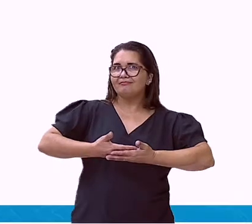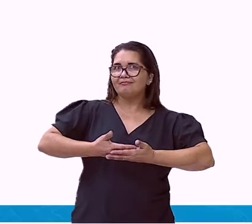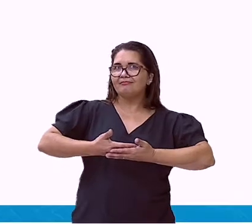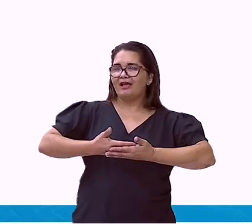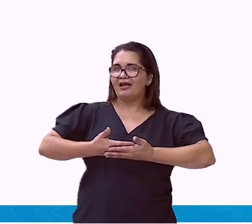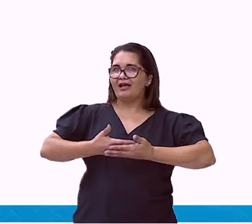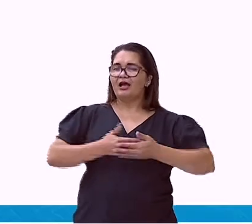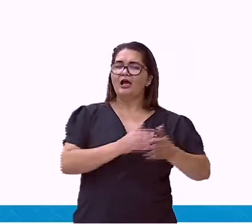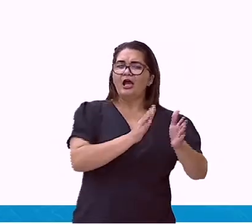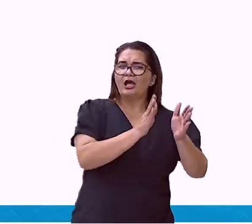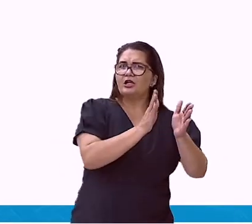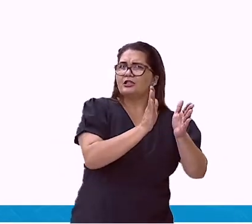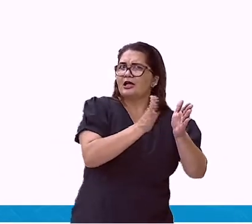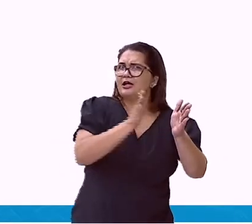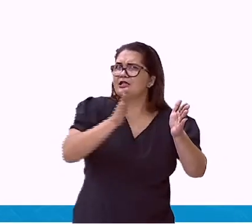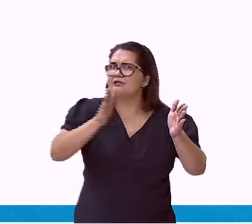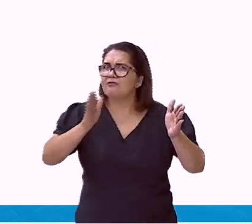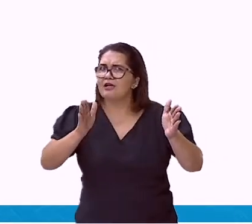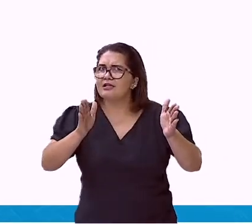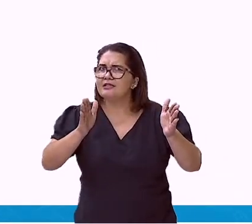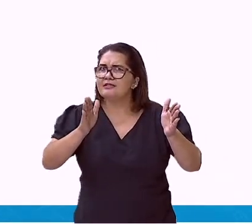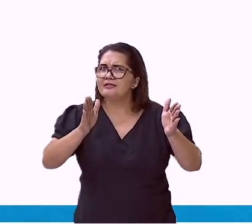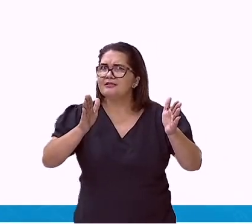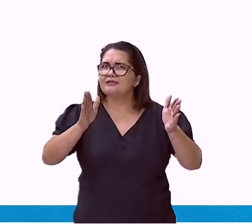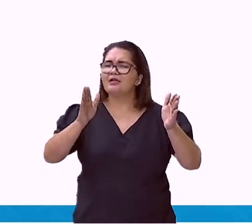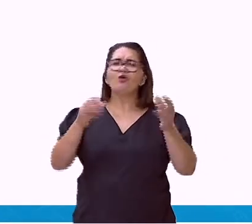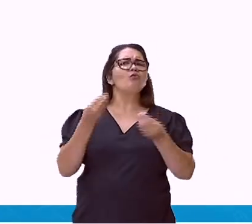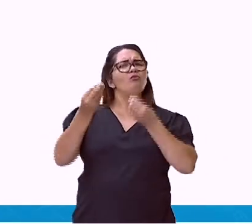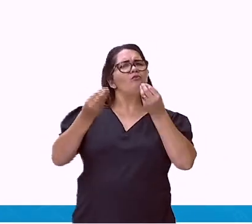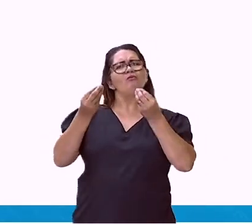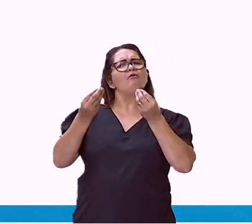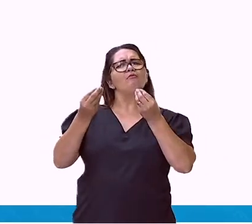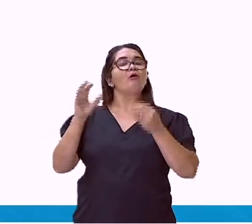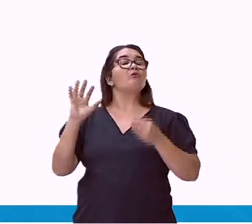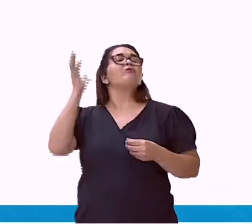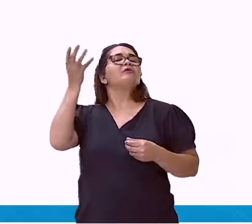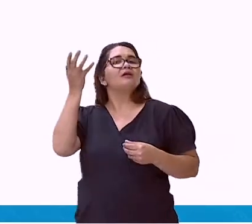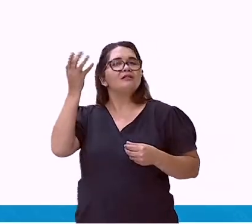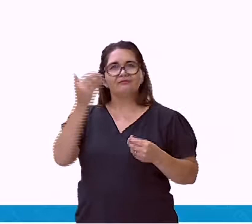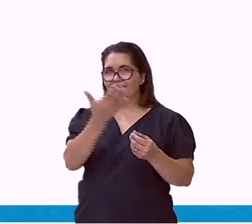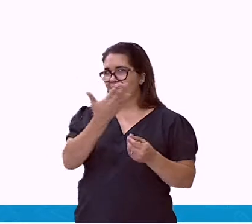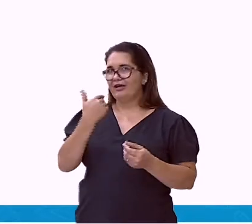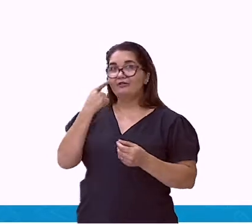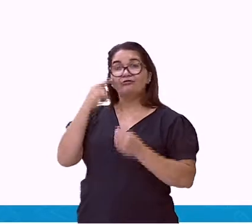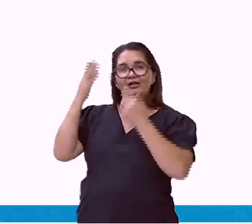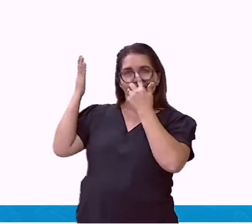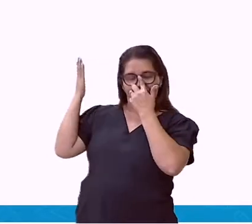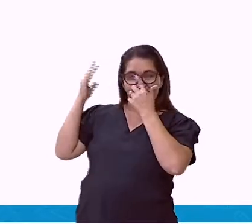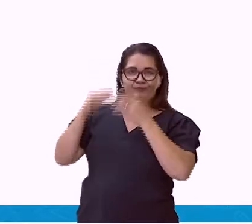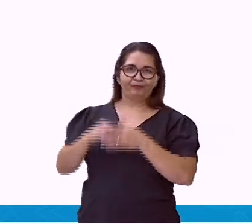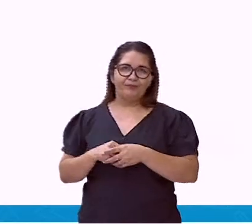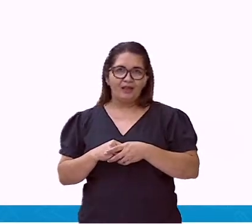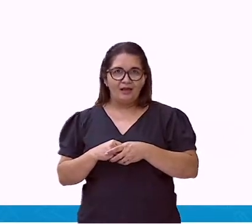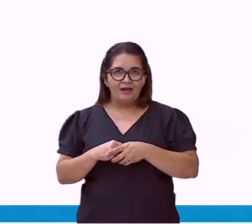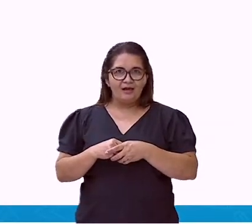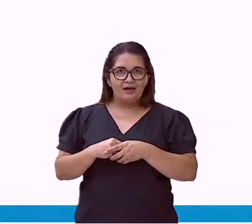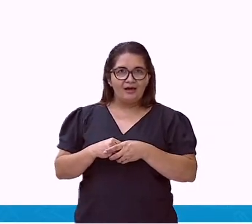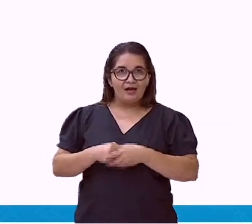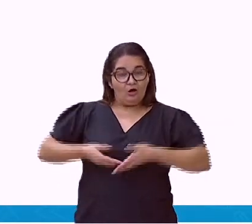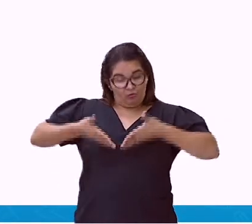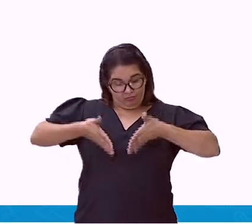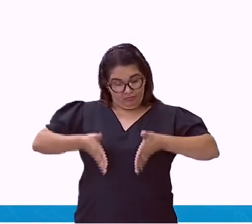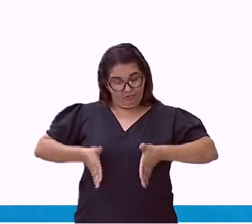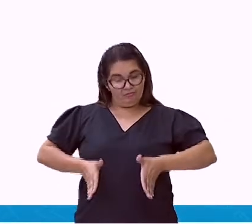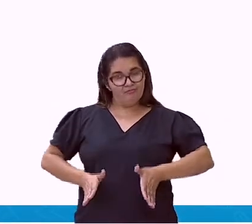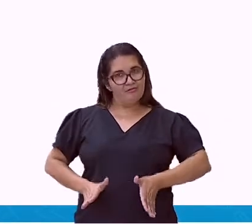período? Como que esse período se dá? Vamos lá? Bom, recém-nascido. O